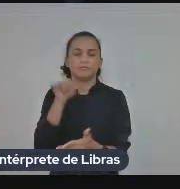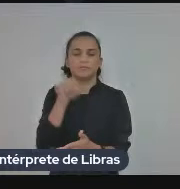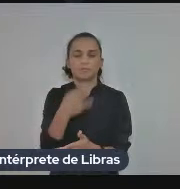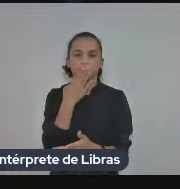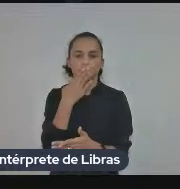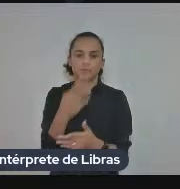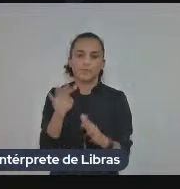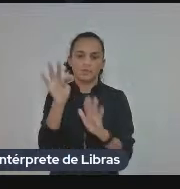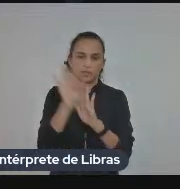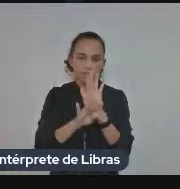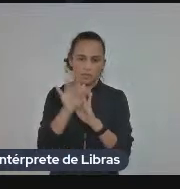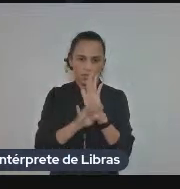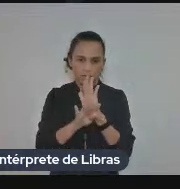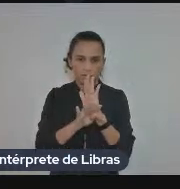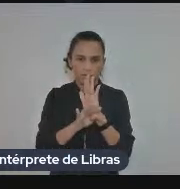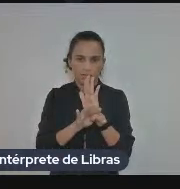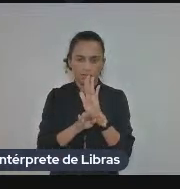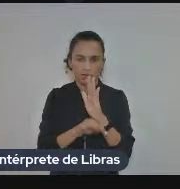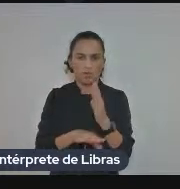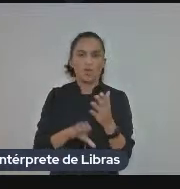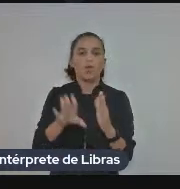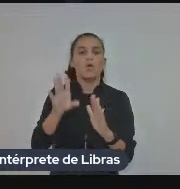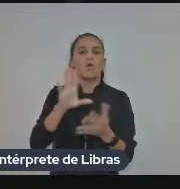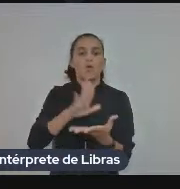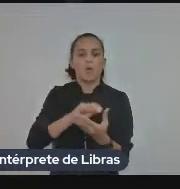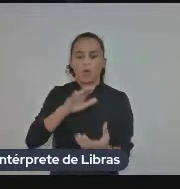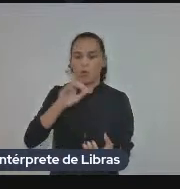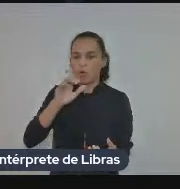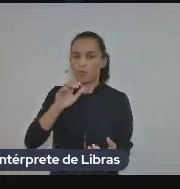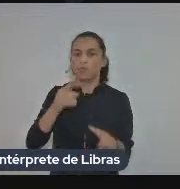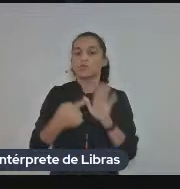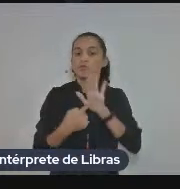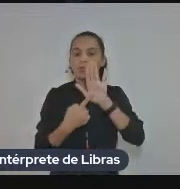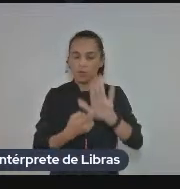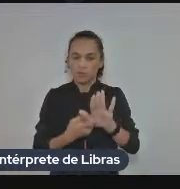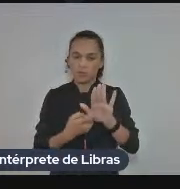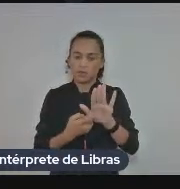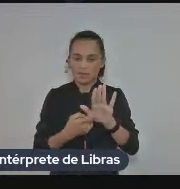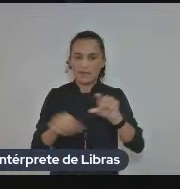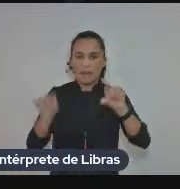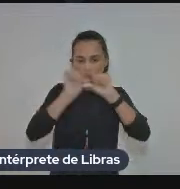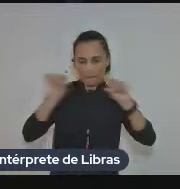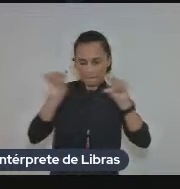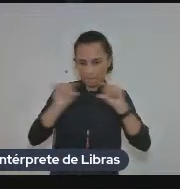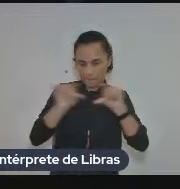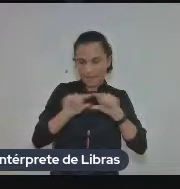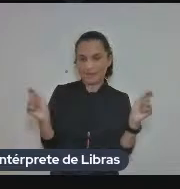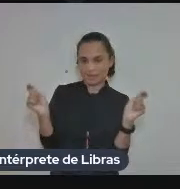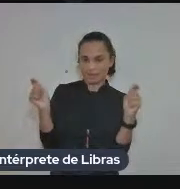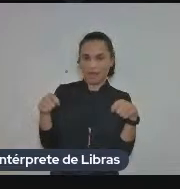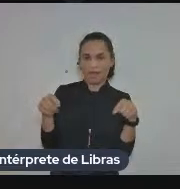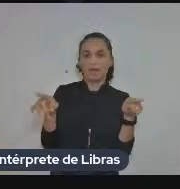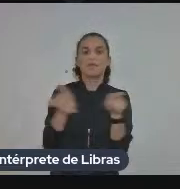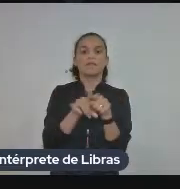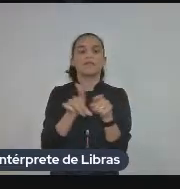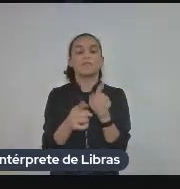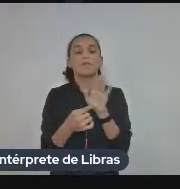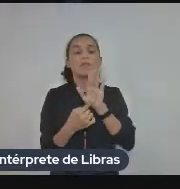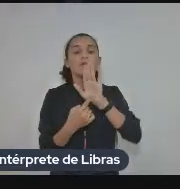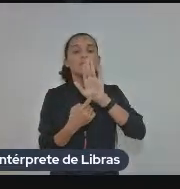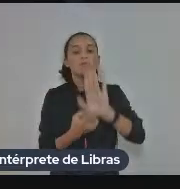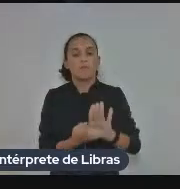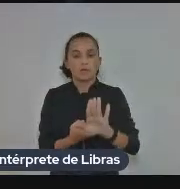porque o corpus ele não mostra apenas o que é possível como termos mas o que é provável de